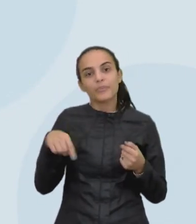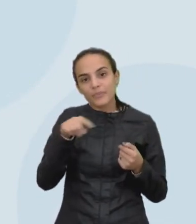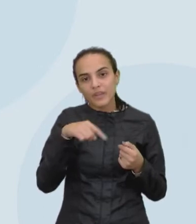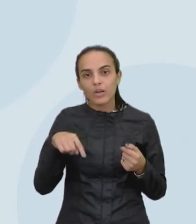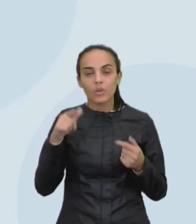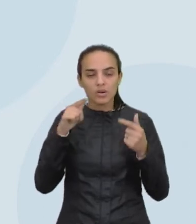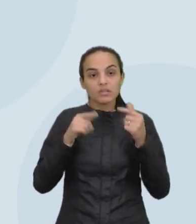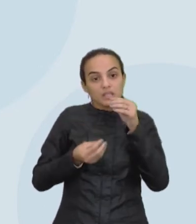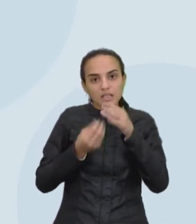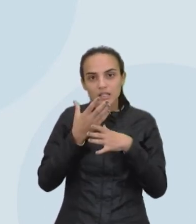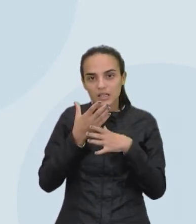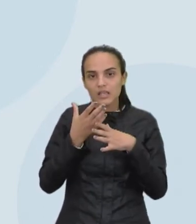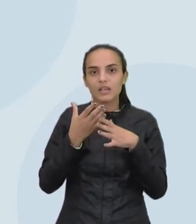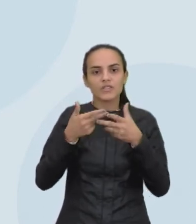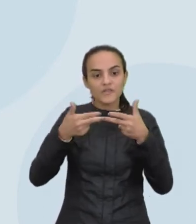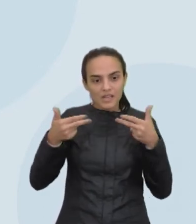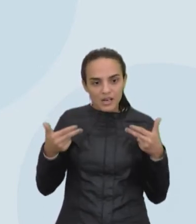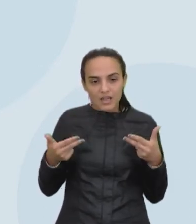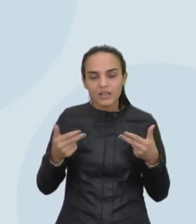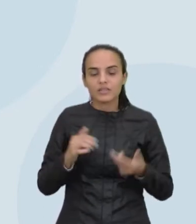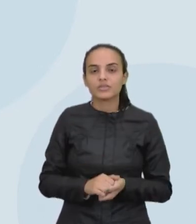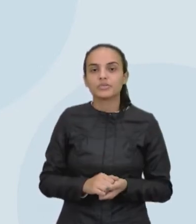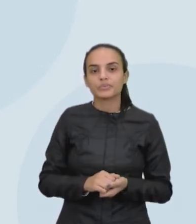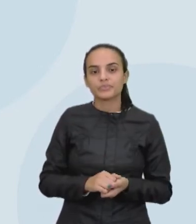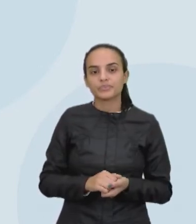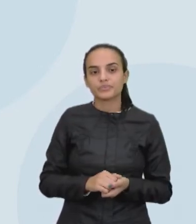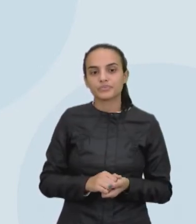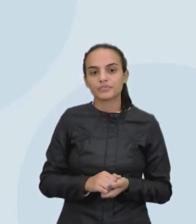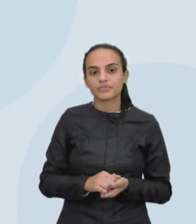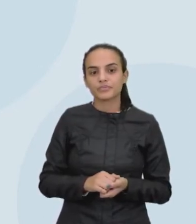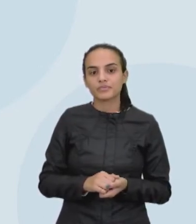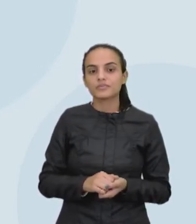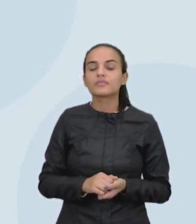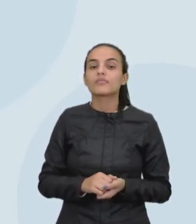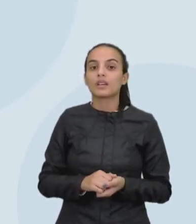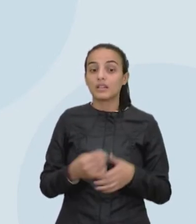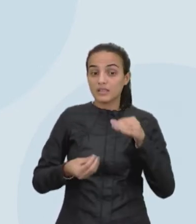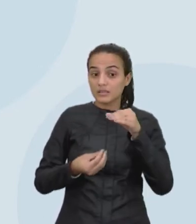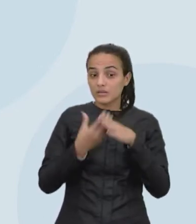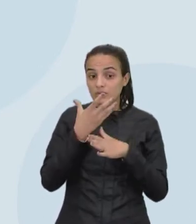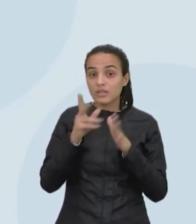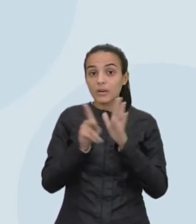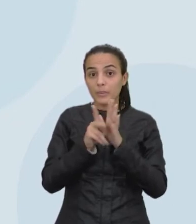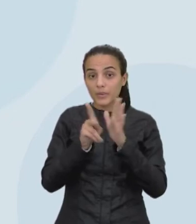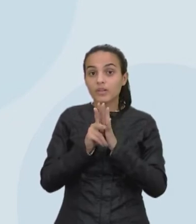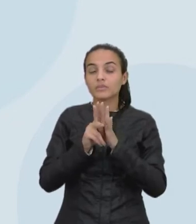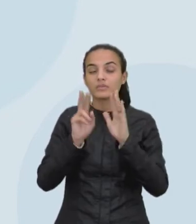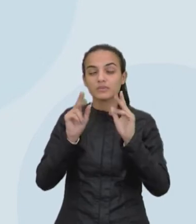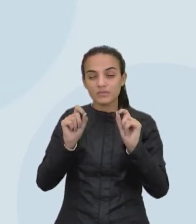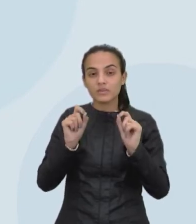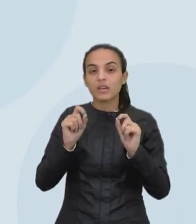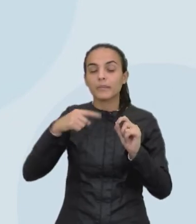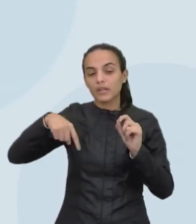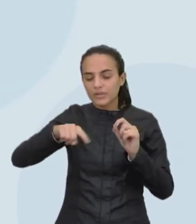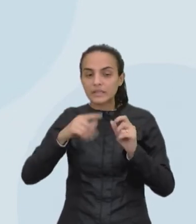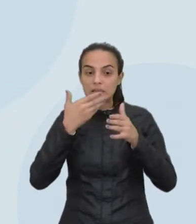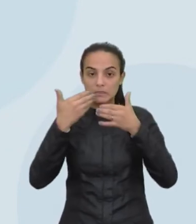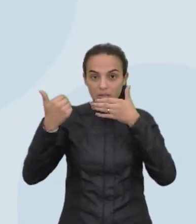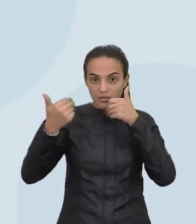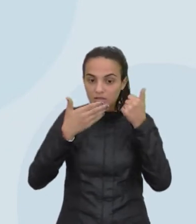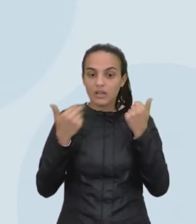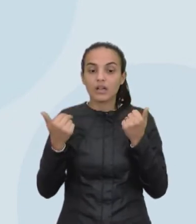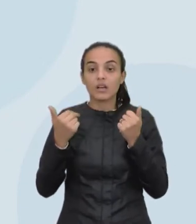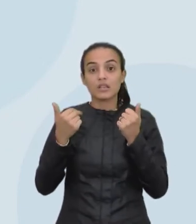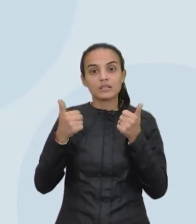gente constrói tantas coisas e constrói pra, teoricamente, pra nós, pra melhorar a nossa